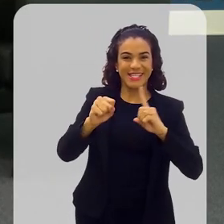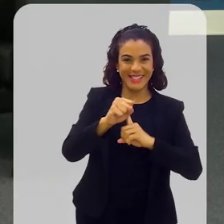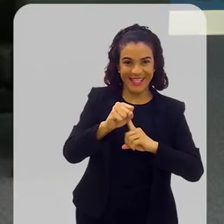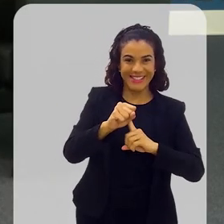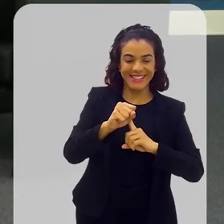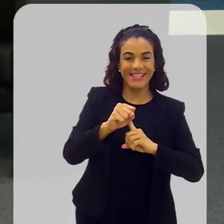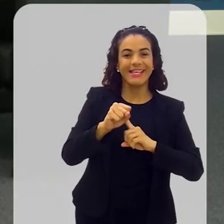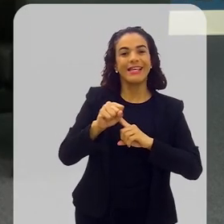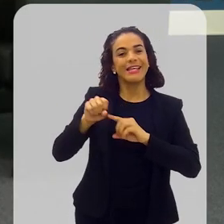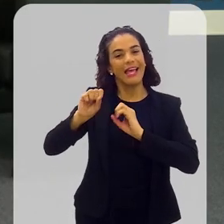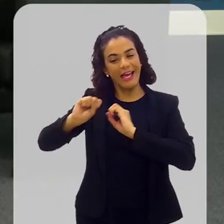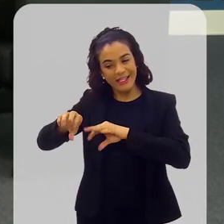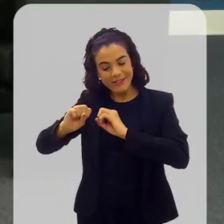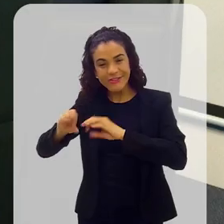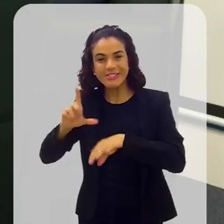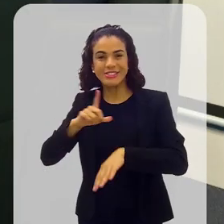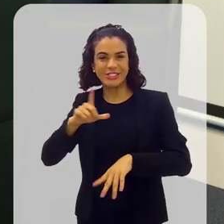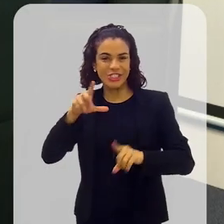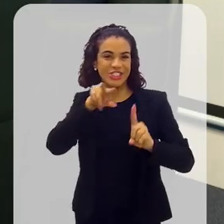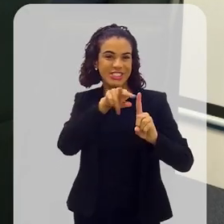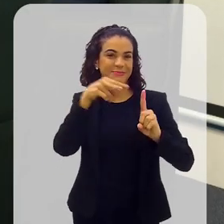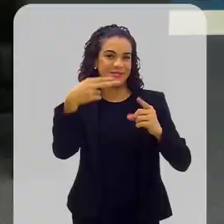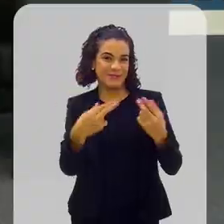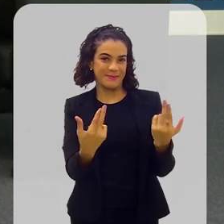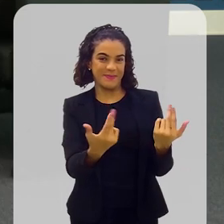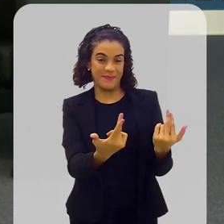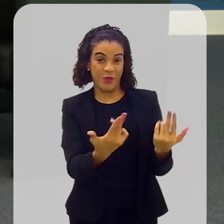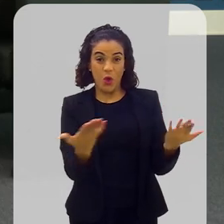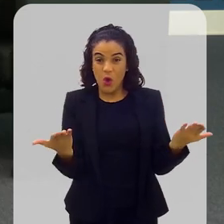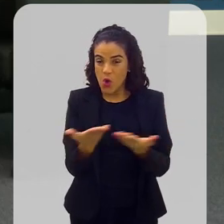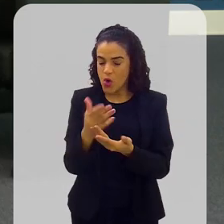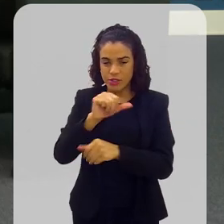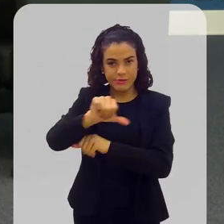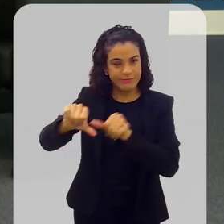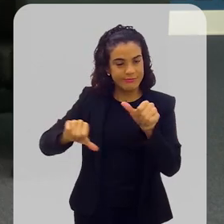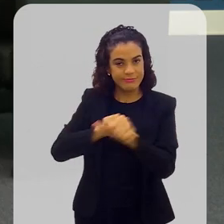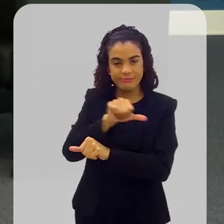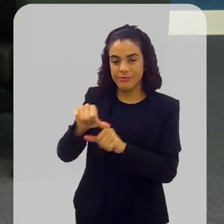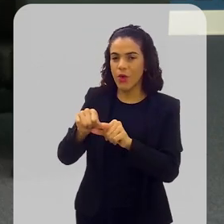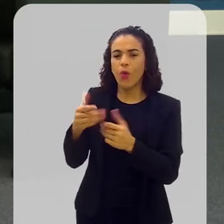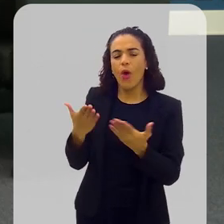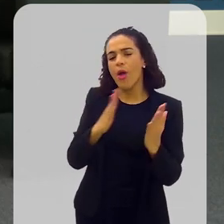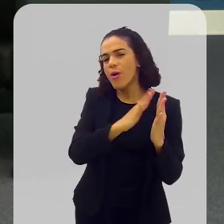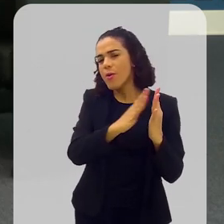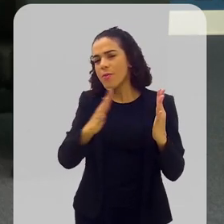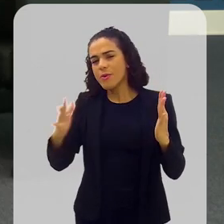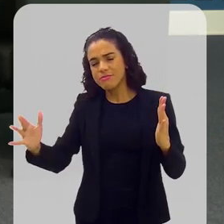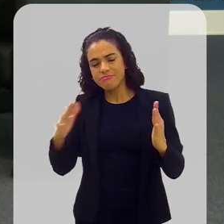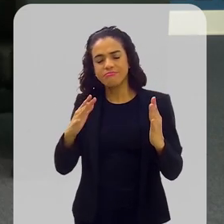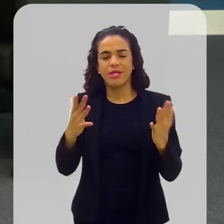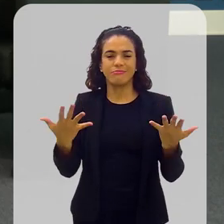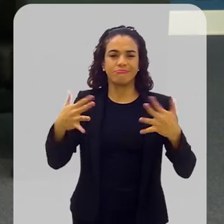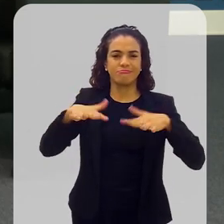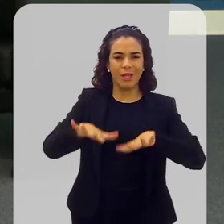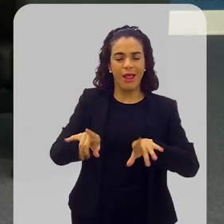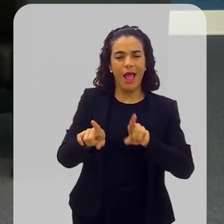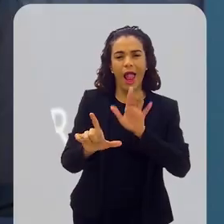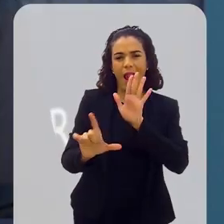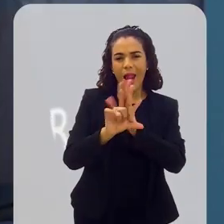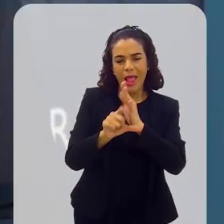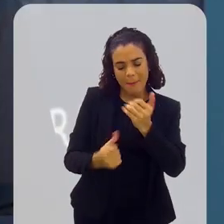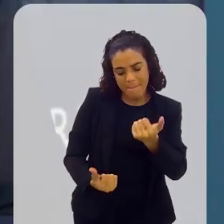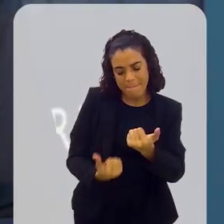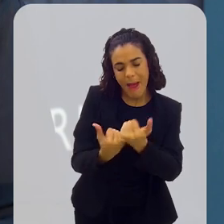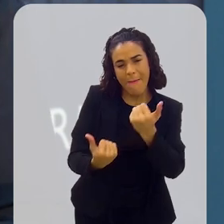E a educação tinha esse molde, tinha esse olhar. Hoje, a gente entende, com o processo da inclusão, com as leis que vieram